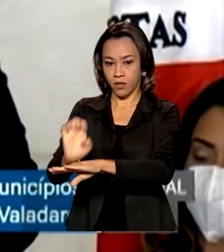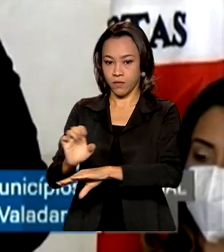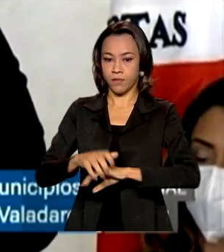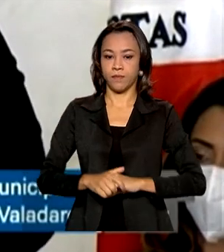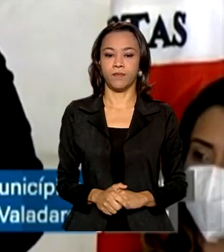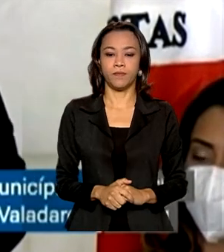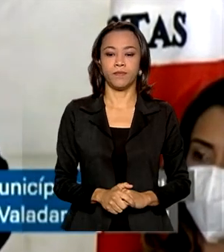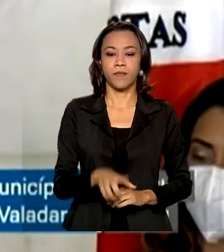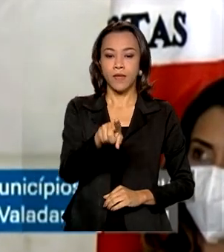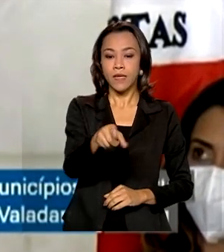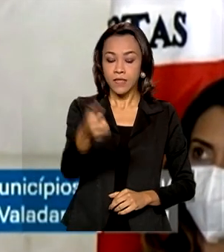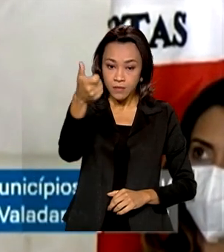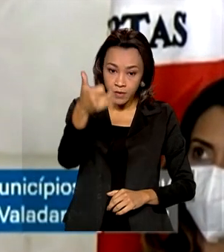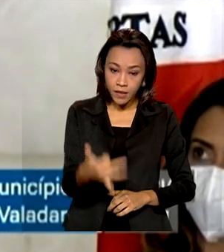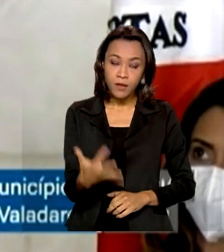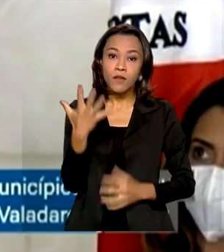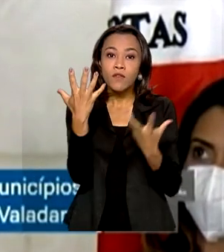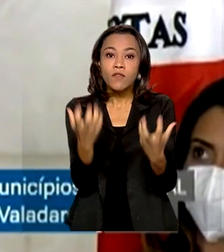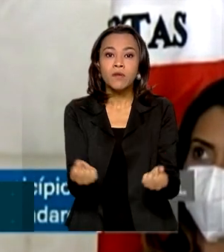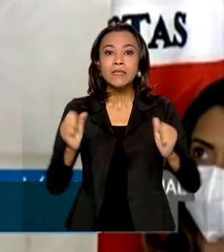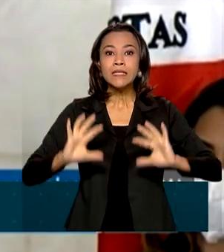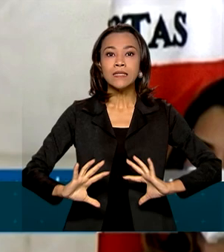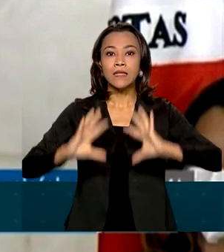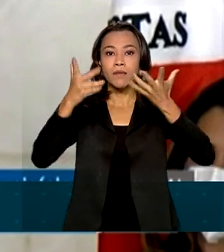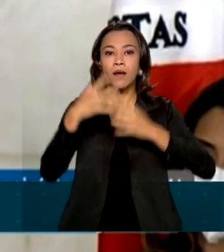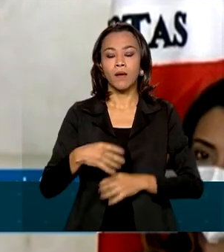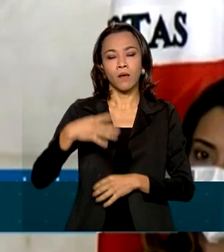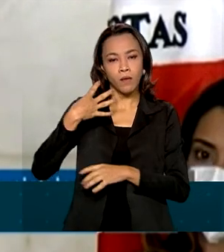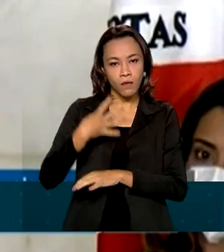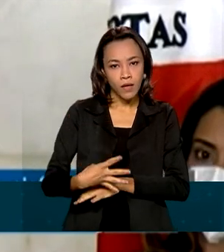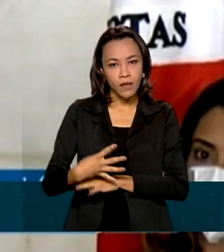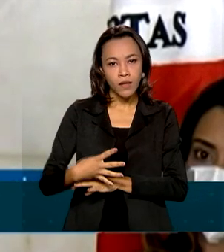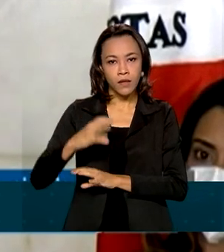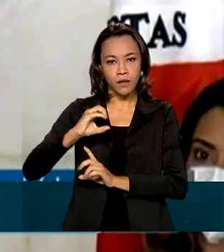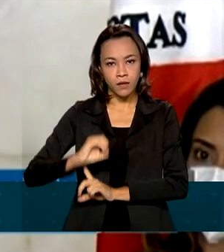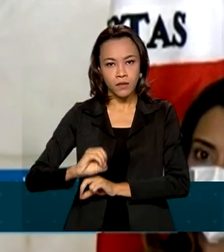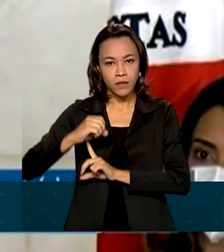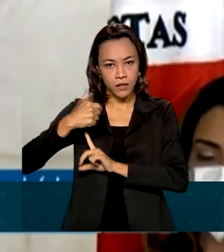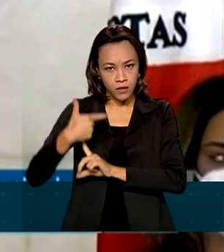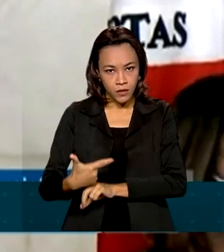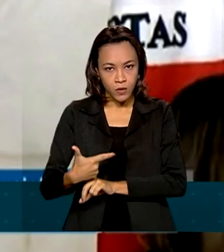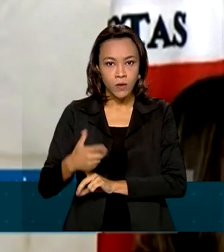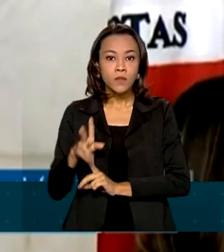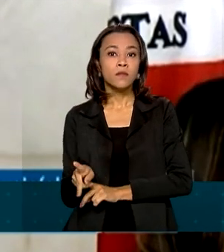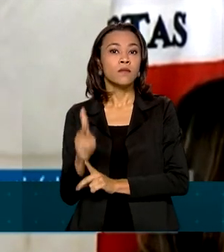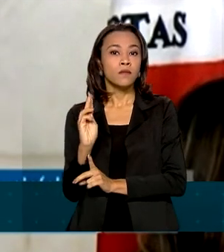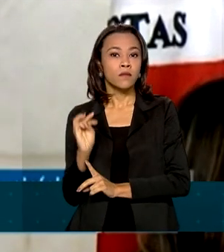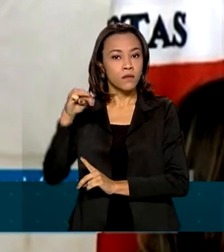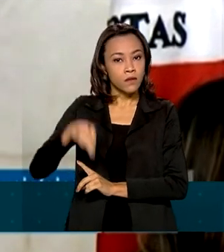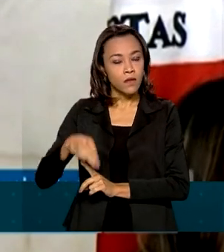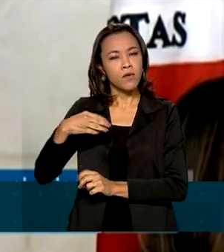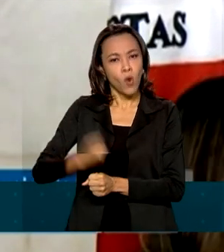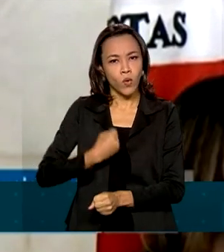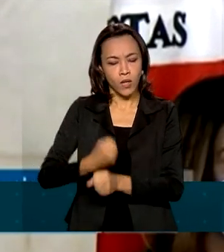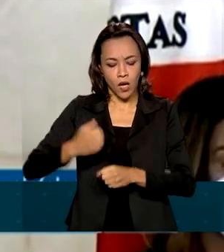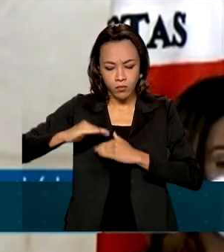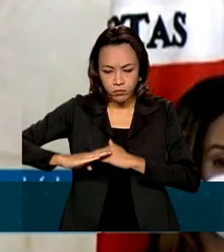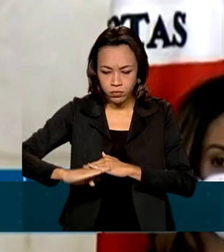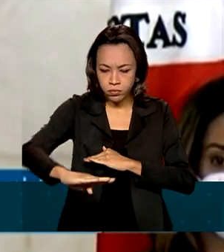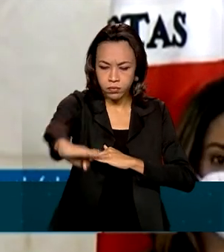celebrar os 402 quilômetros de duplicação que serão contratados. Os